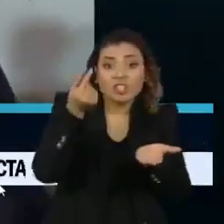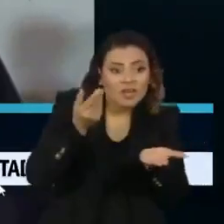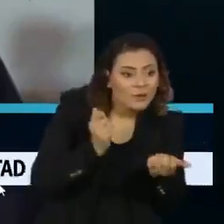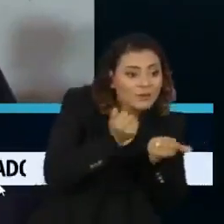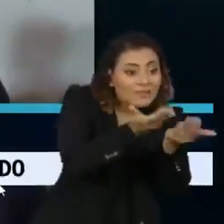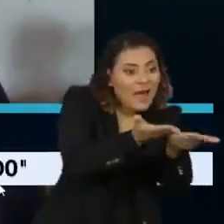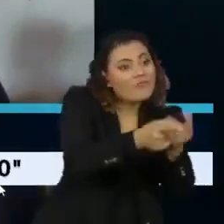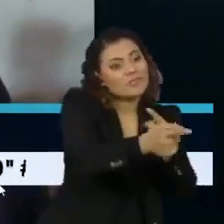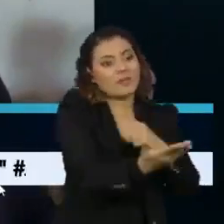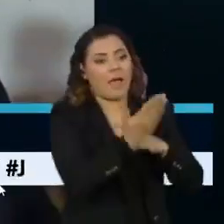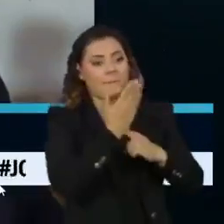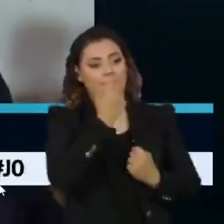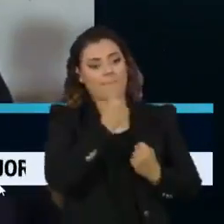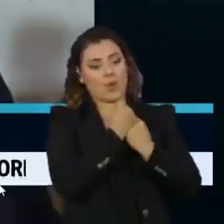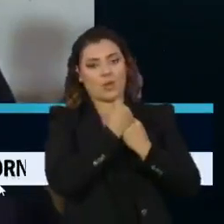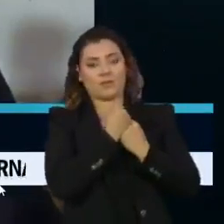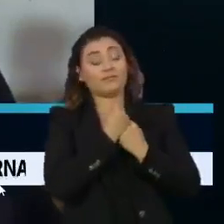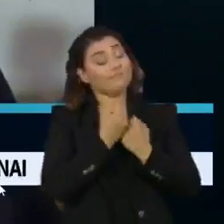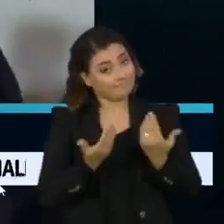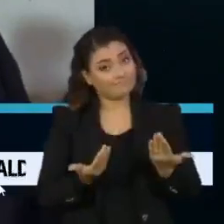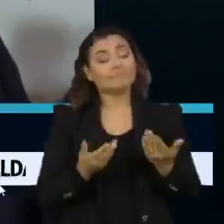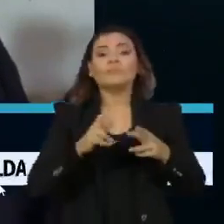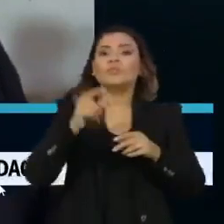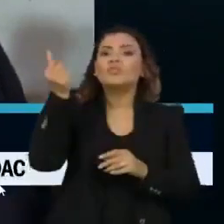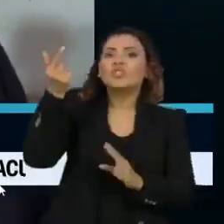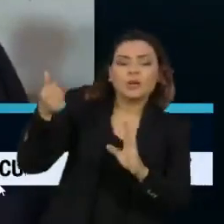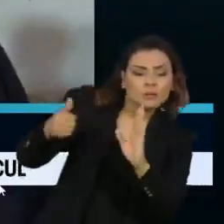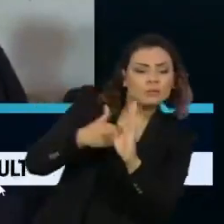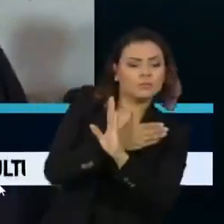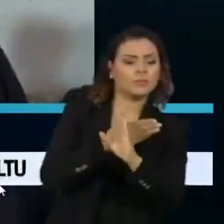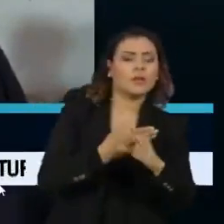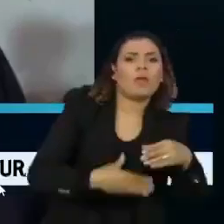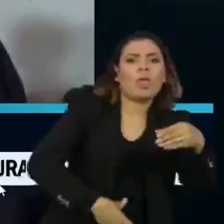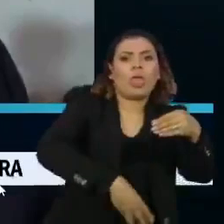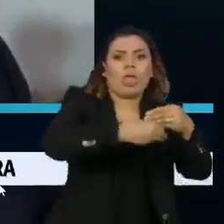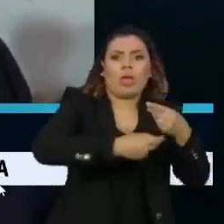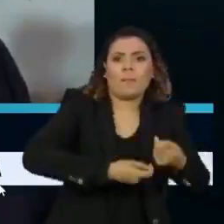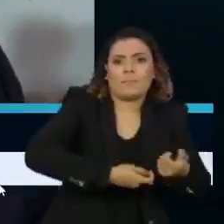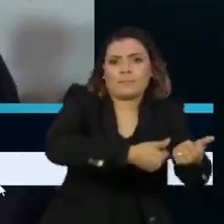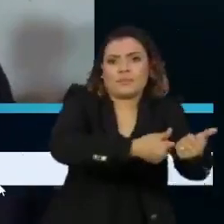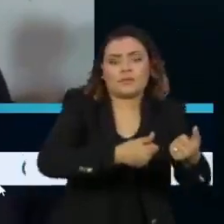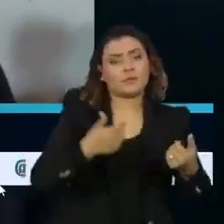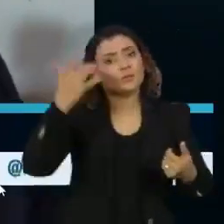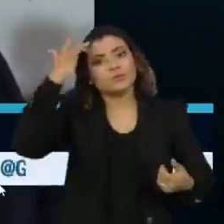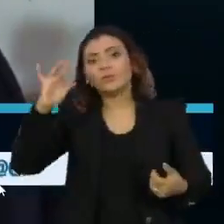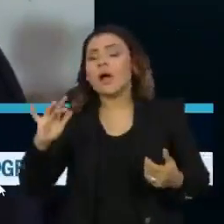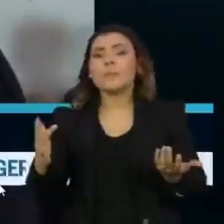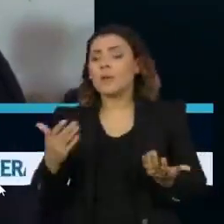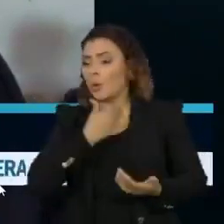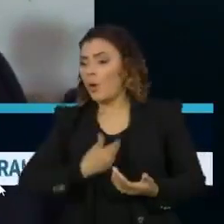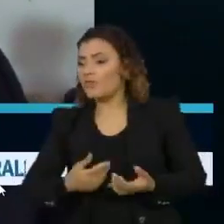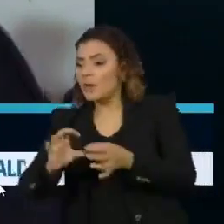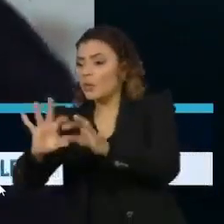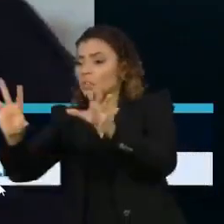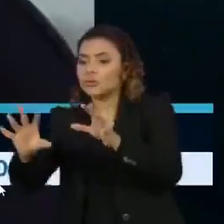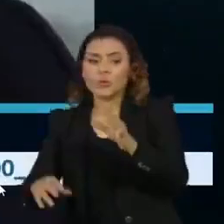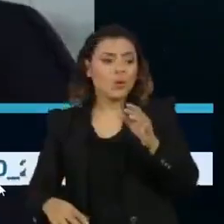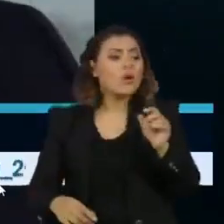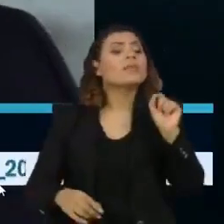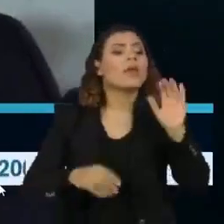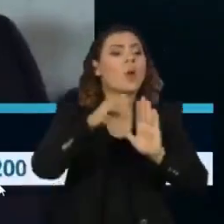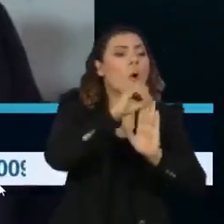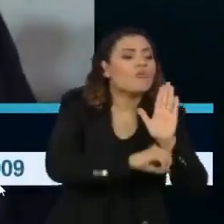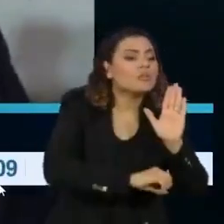forma que aconteceu aí, dessa verba extra, aí na verdade não se sabe. Para quem o governo liberou, quem mandou